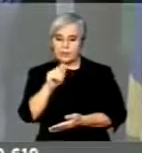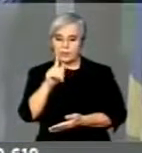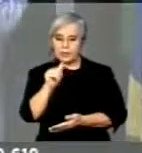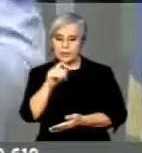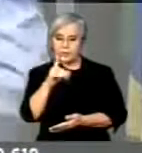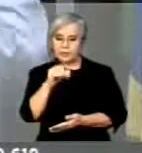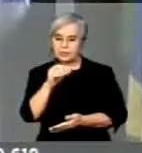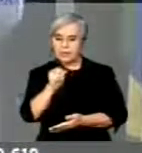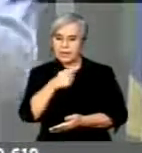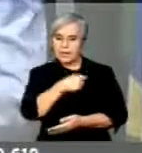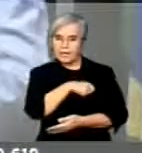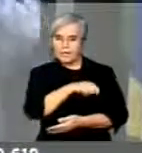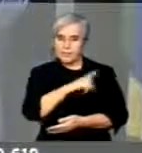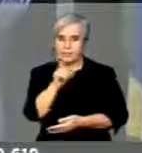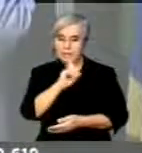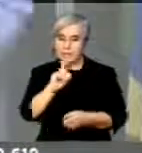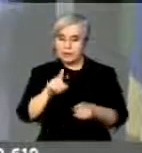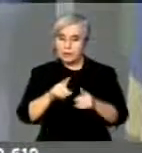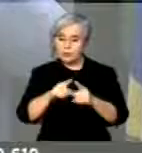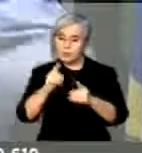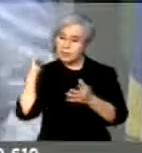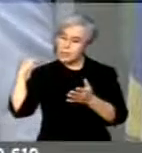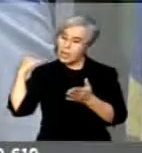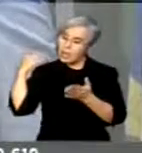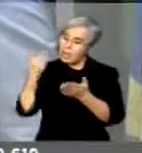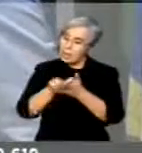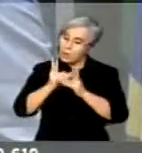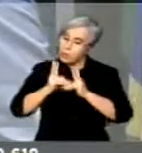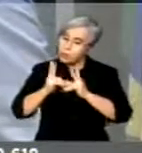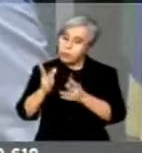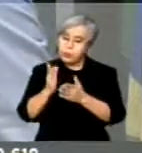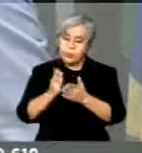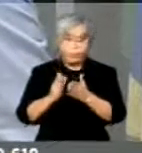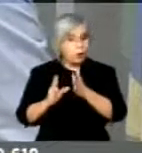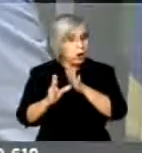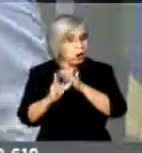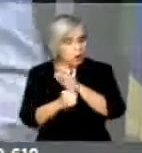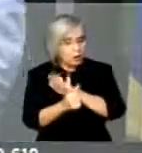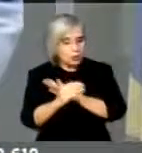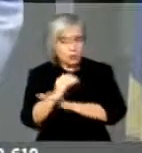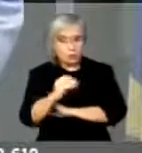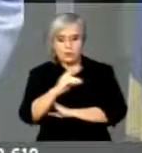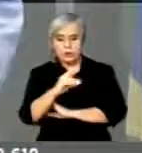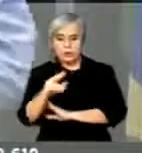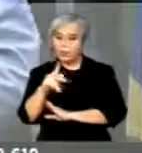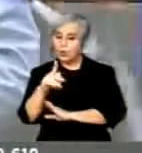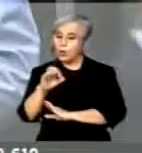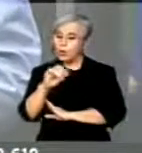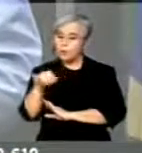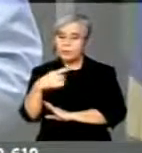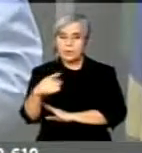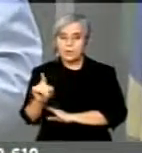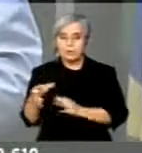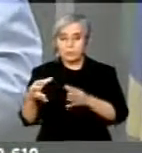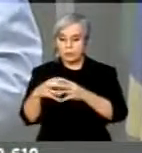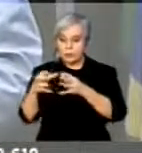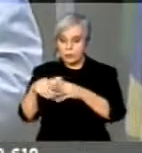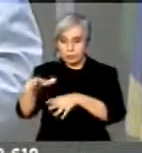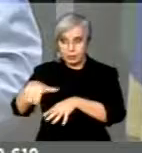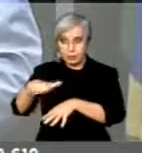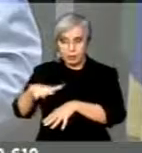corrupção sistemática em todos os setores. Esse pessoal não dorme.